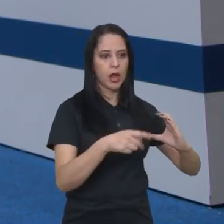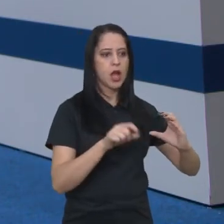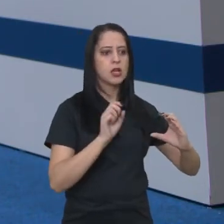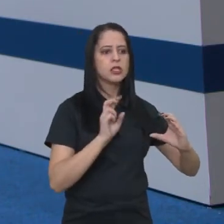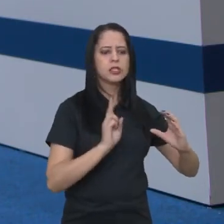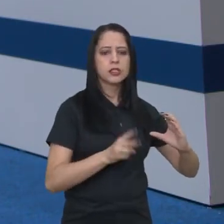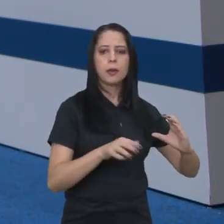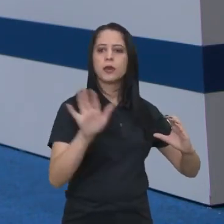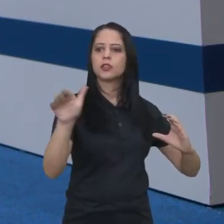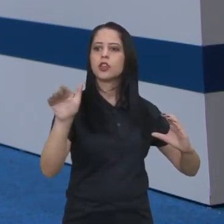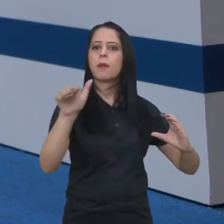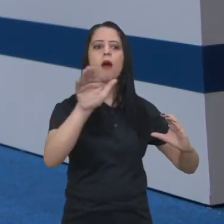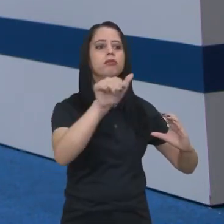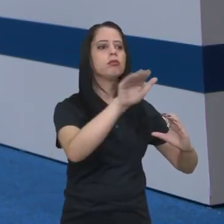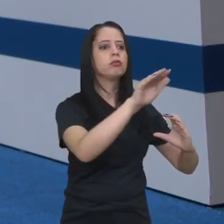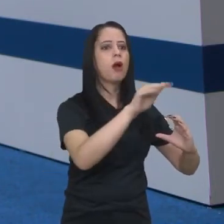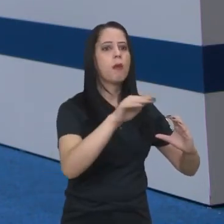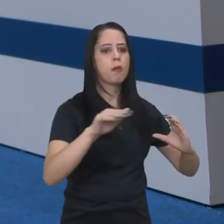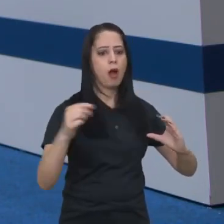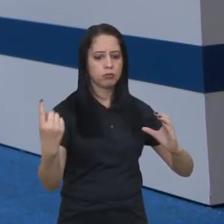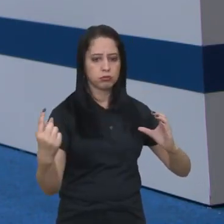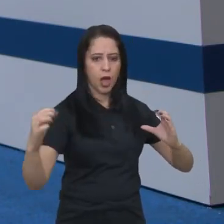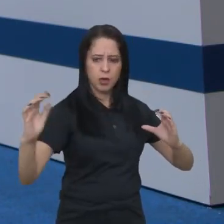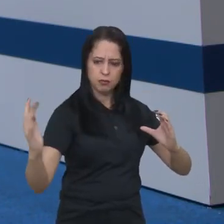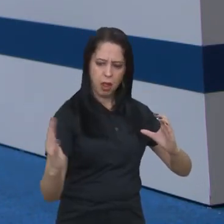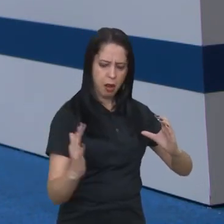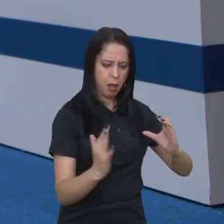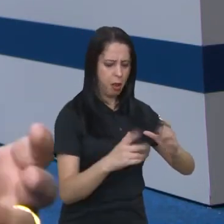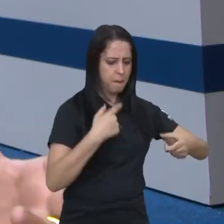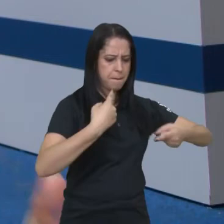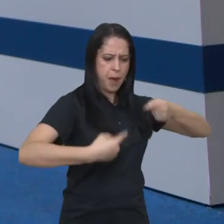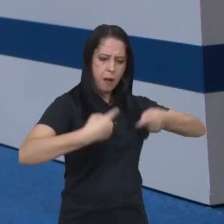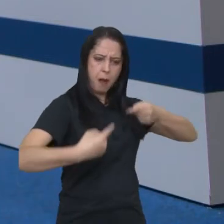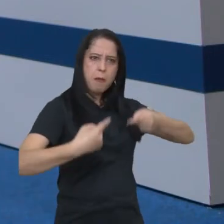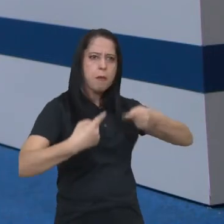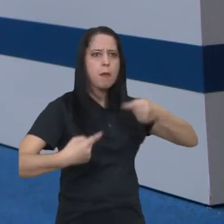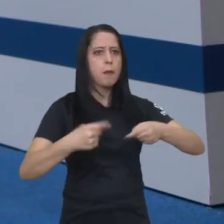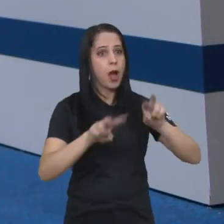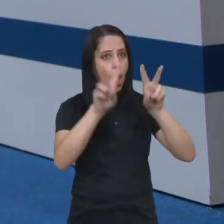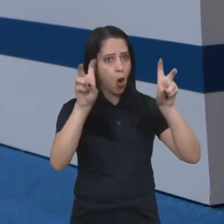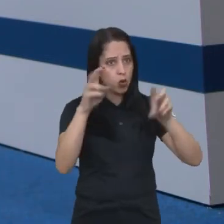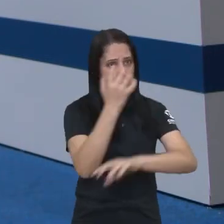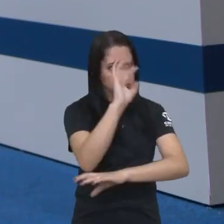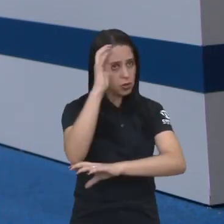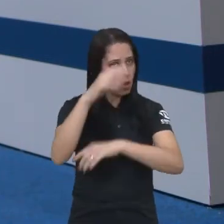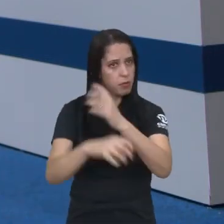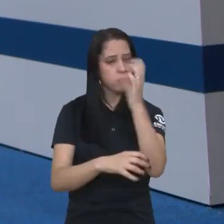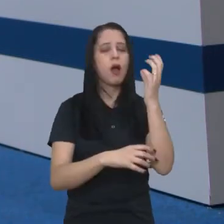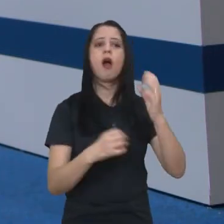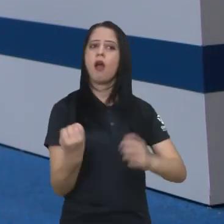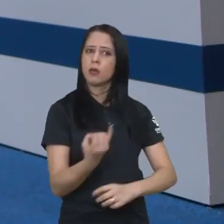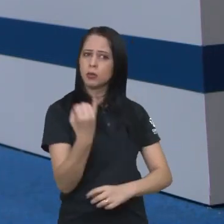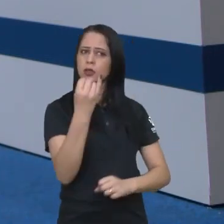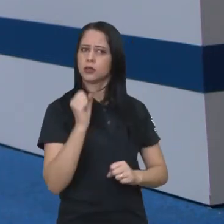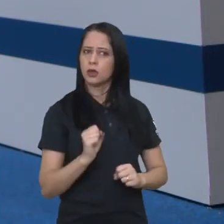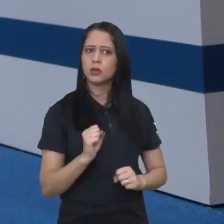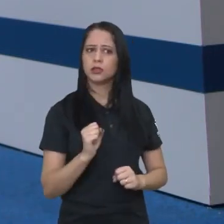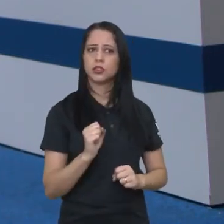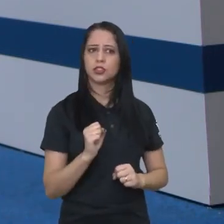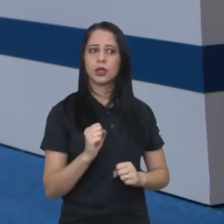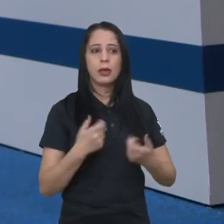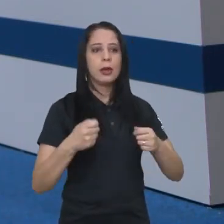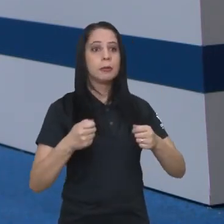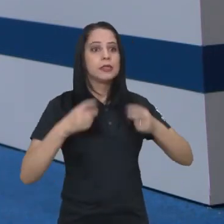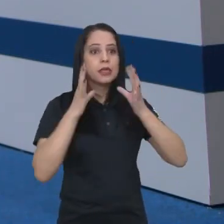nós podemos proporcionar, chamar a atenção de setores da iniciativa privada, do próprio setor público, para